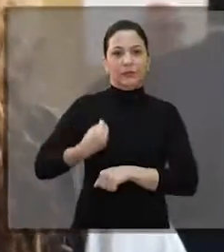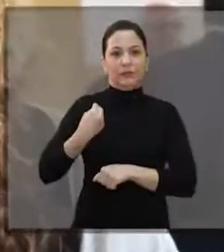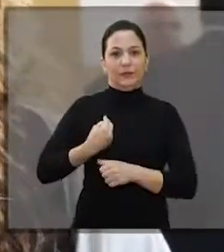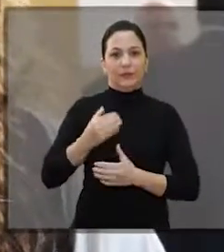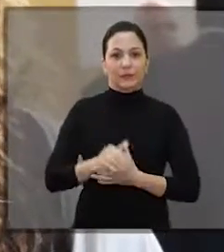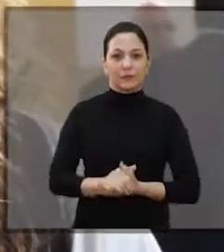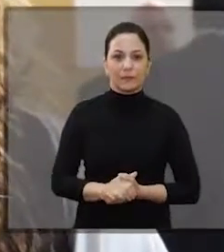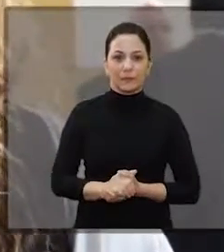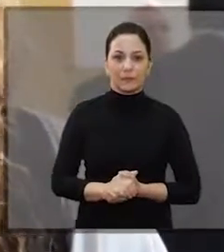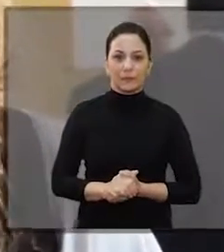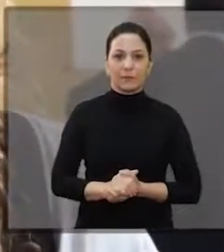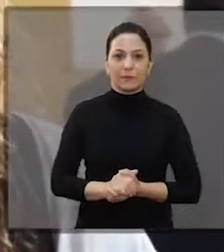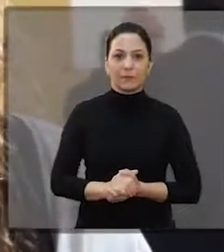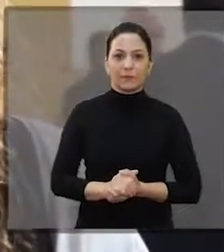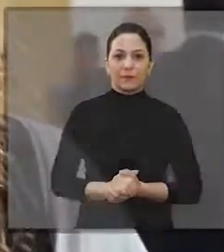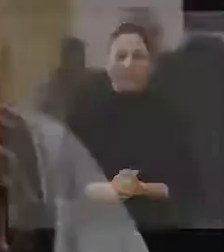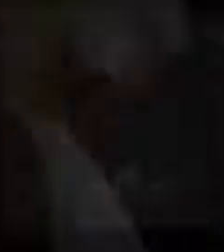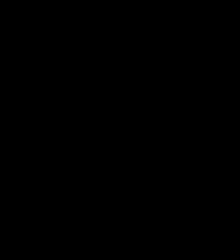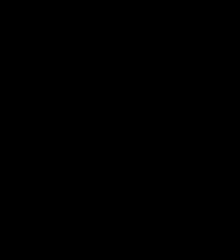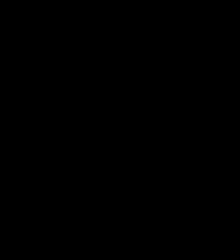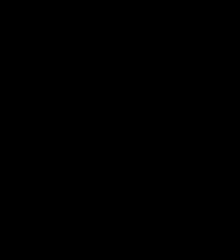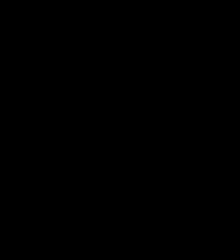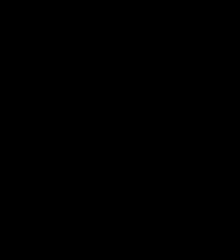preparados para encarar aí uma nova vida.